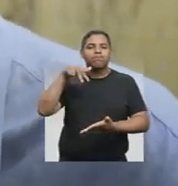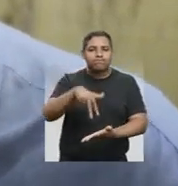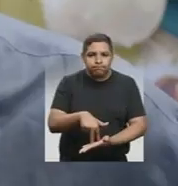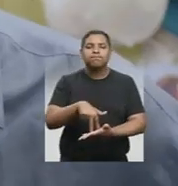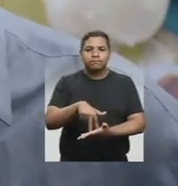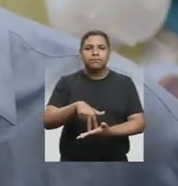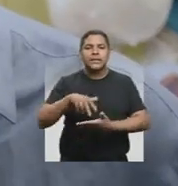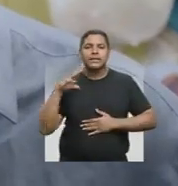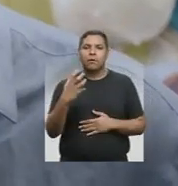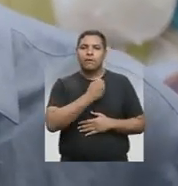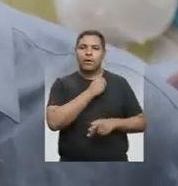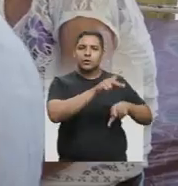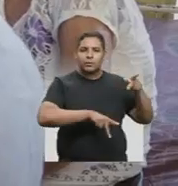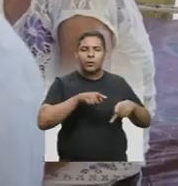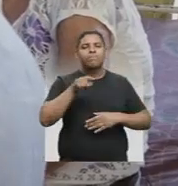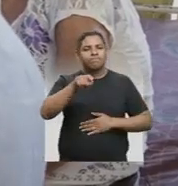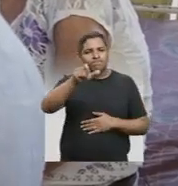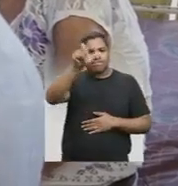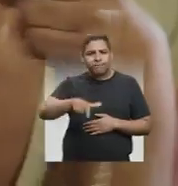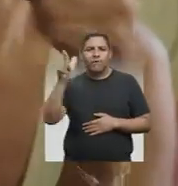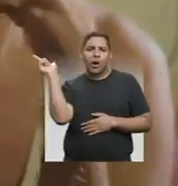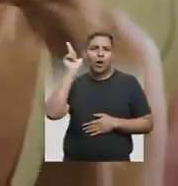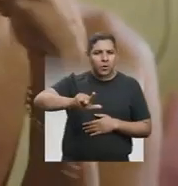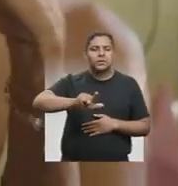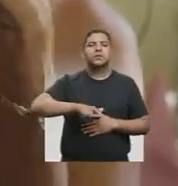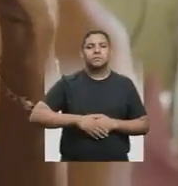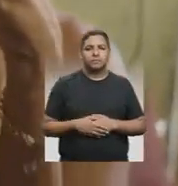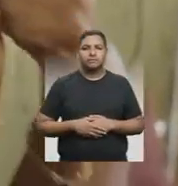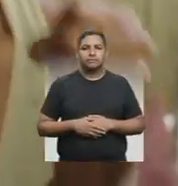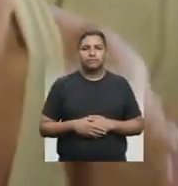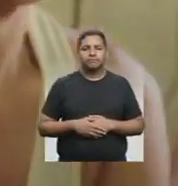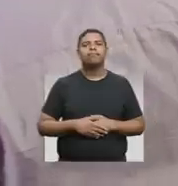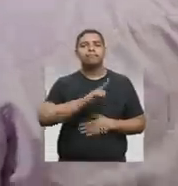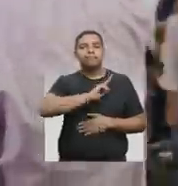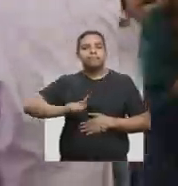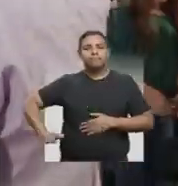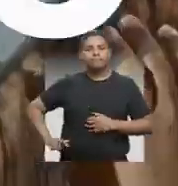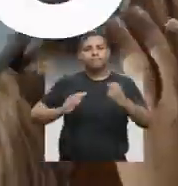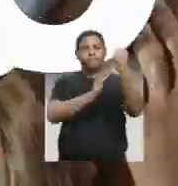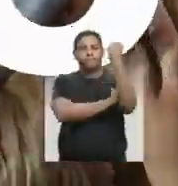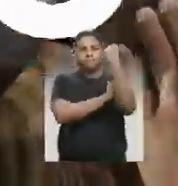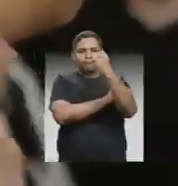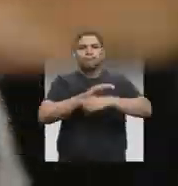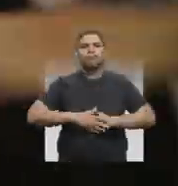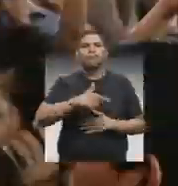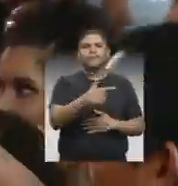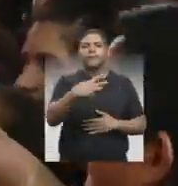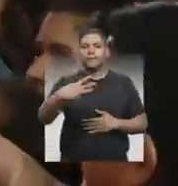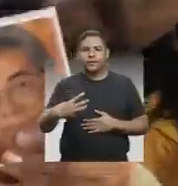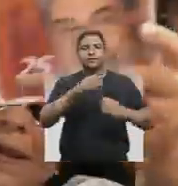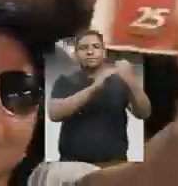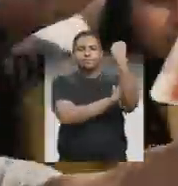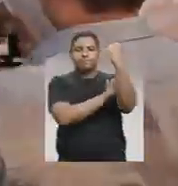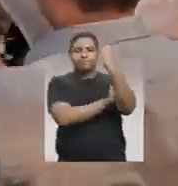parada para salvar as pessoas. Você vai vir. Você vai vir com tudo. É isso aí. Governador é o negão. O 23